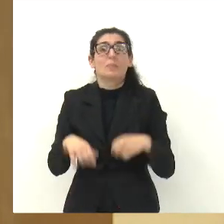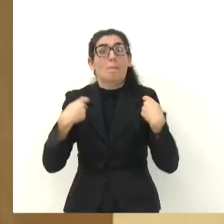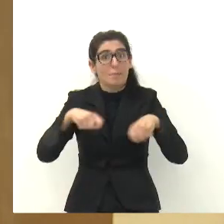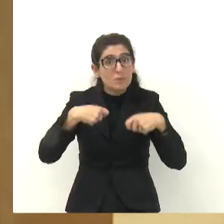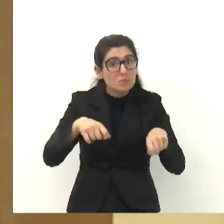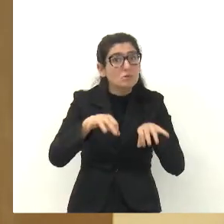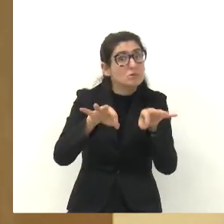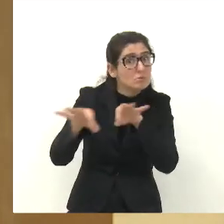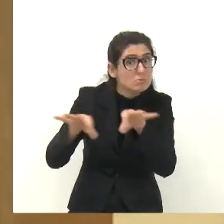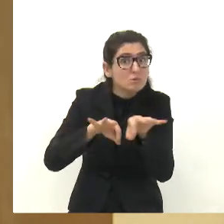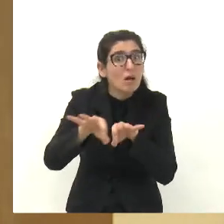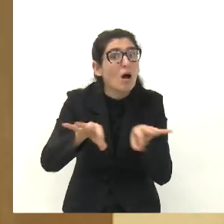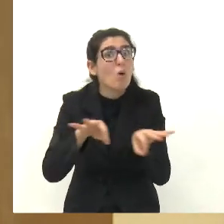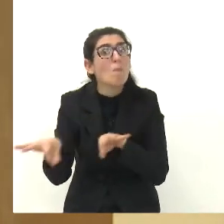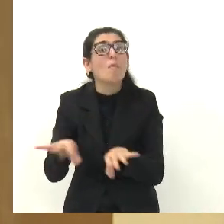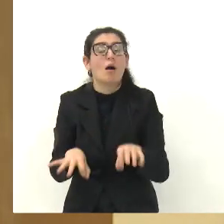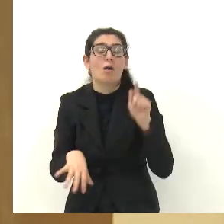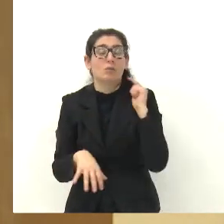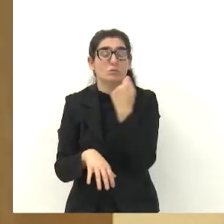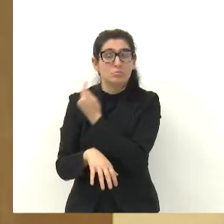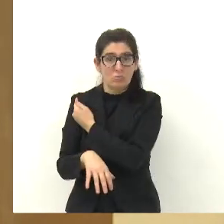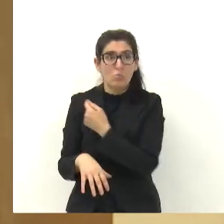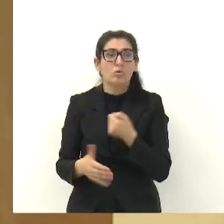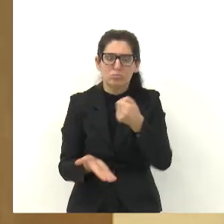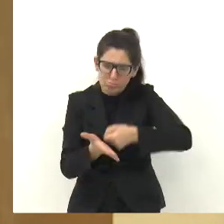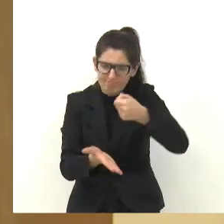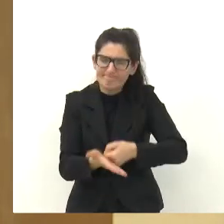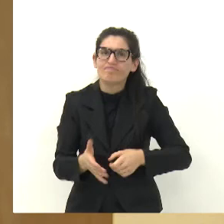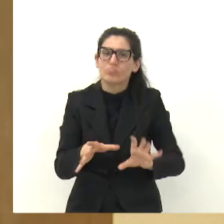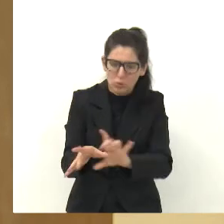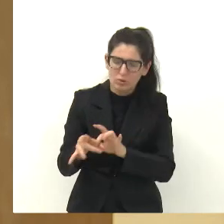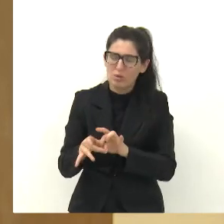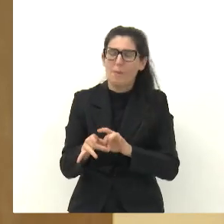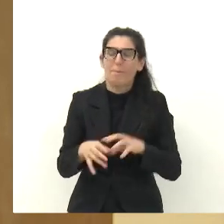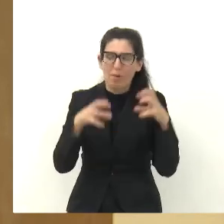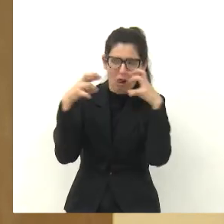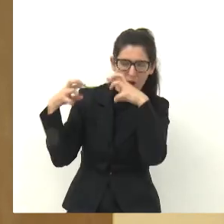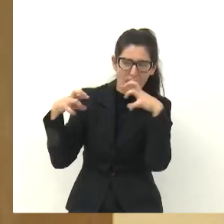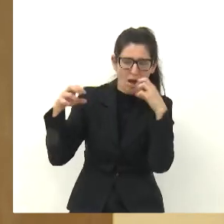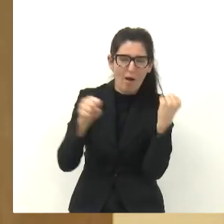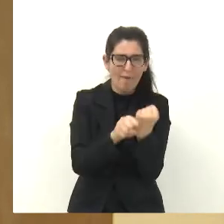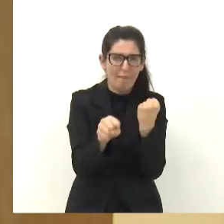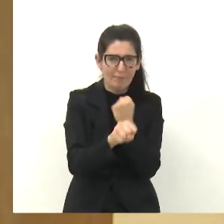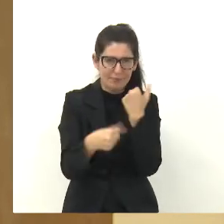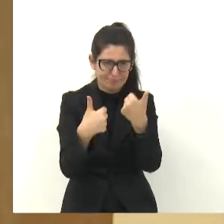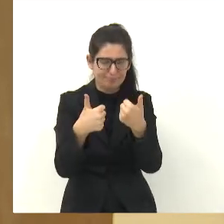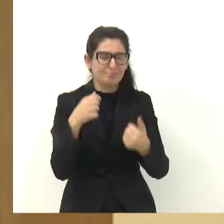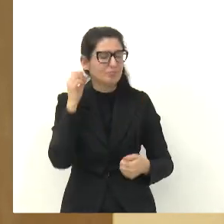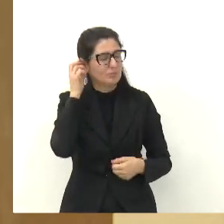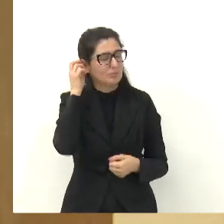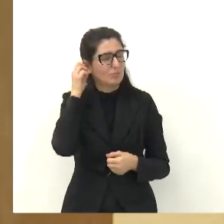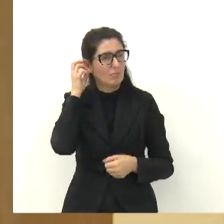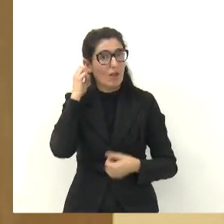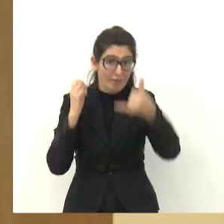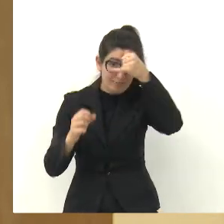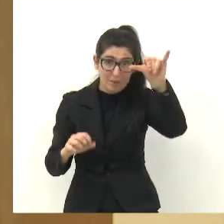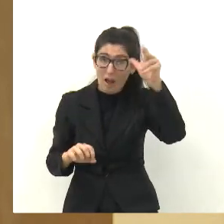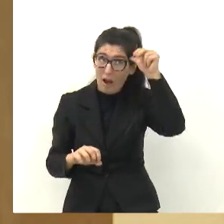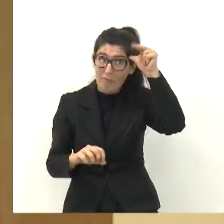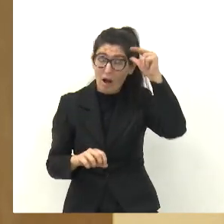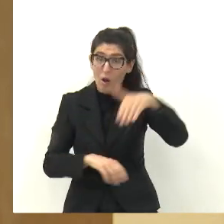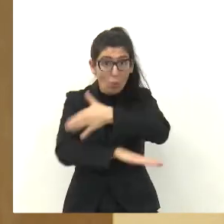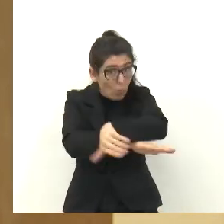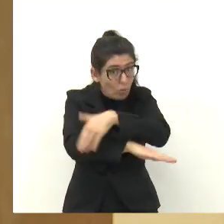Então, eu falo que nós vamos pegar firme aí, e nós vamos estar junto com vocês aí, fiscalizando essa obra aí. E também não posso deixar de falar